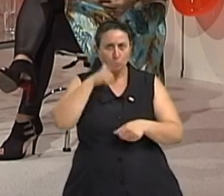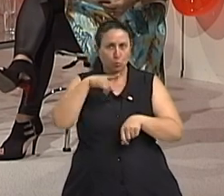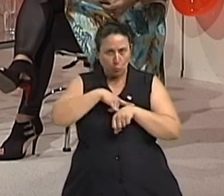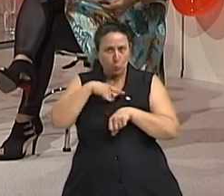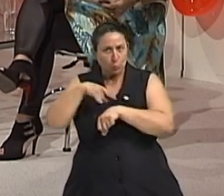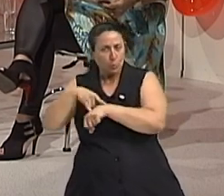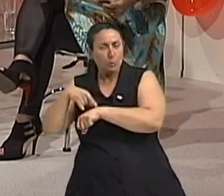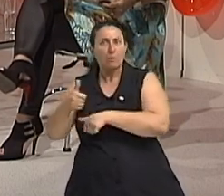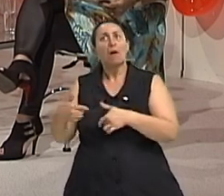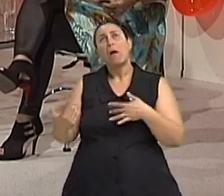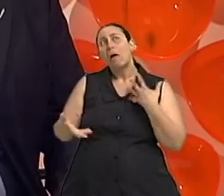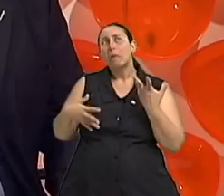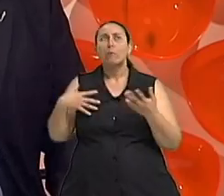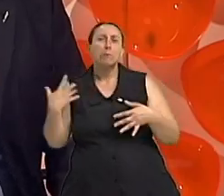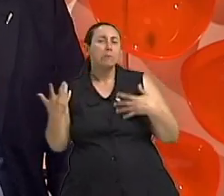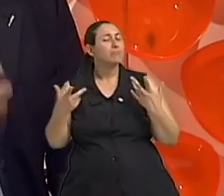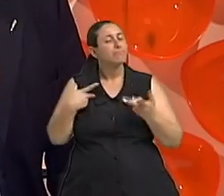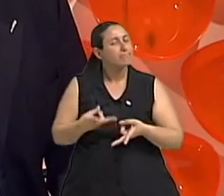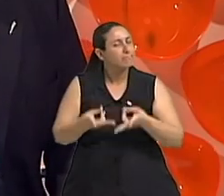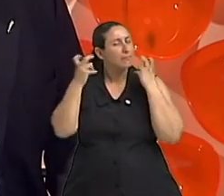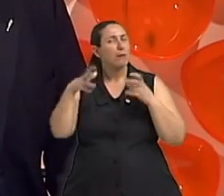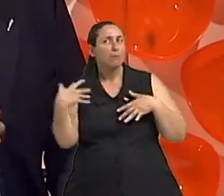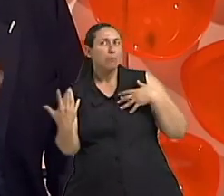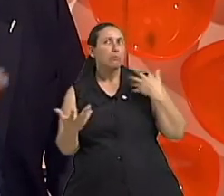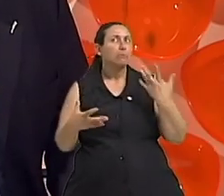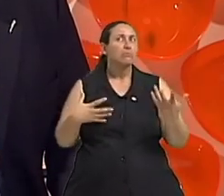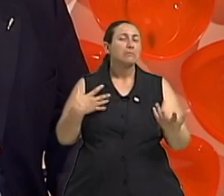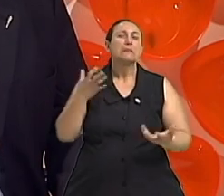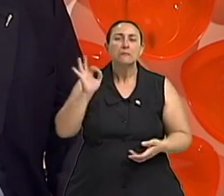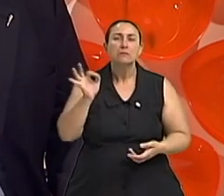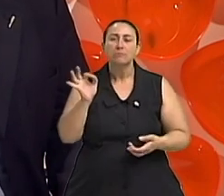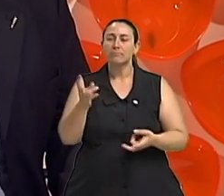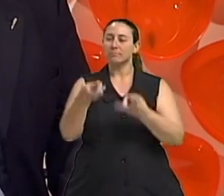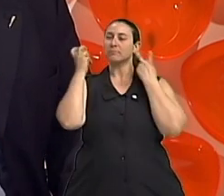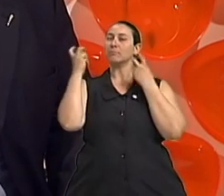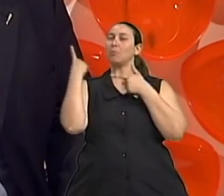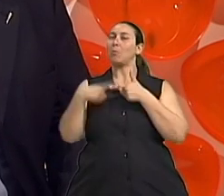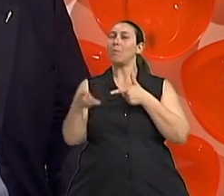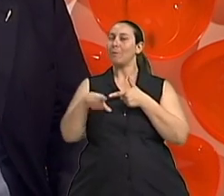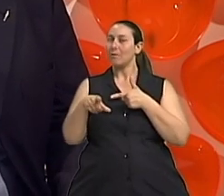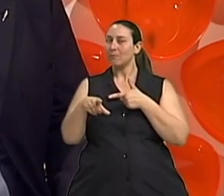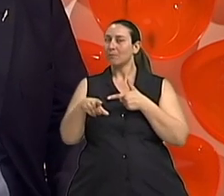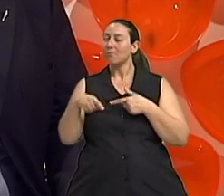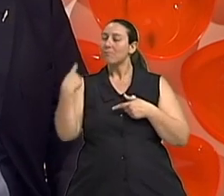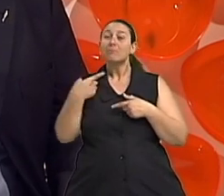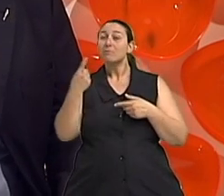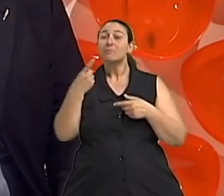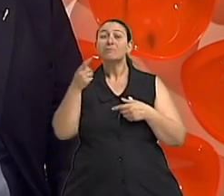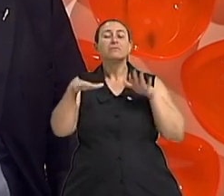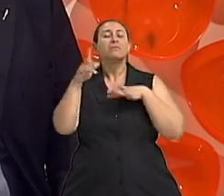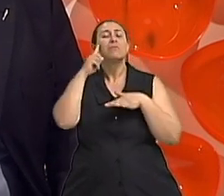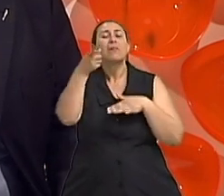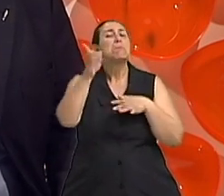urinária e aí quando vê isso vem como um problema a gente busca parece que não é